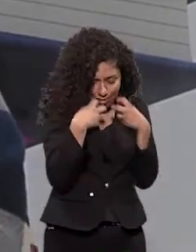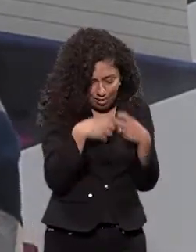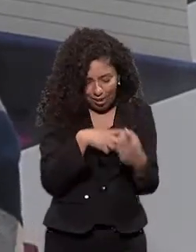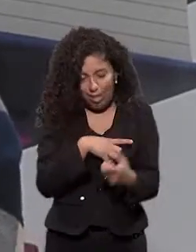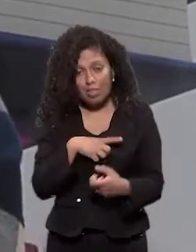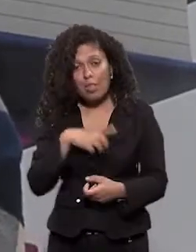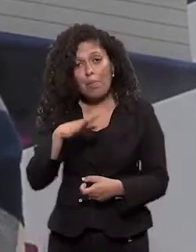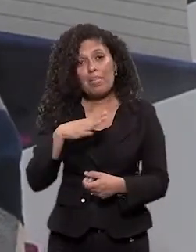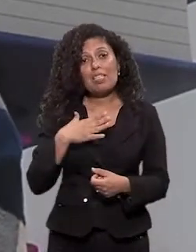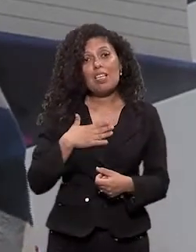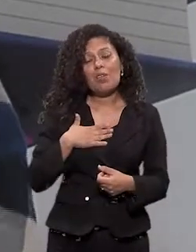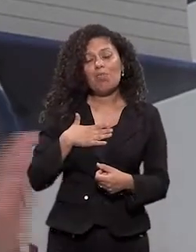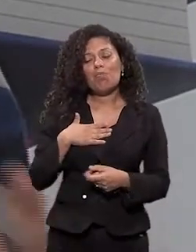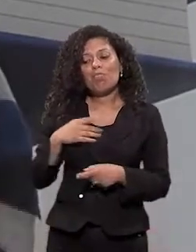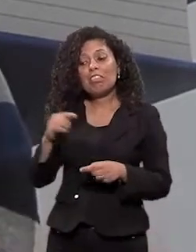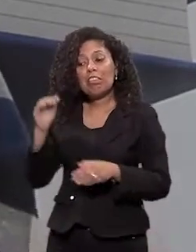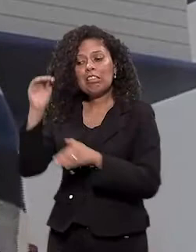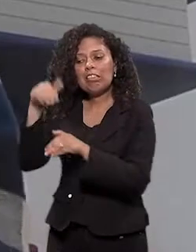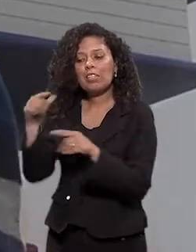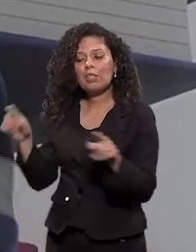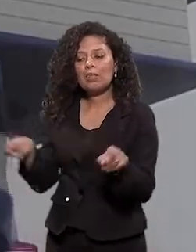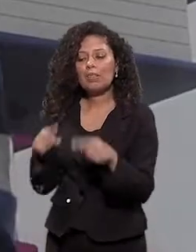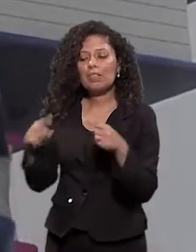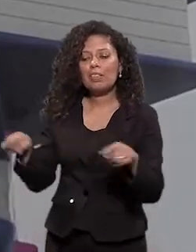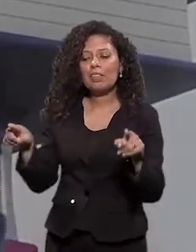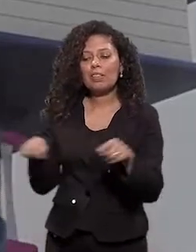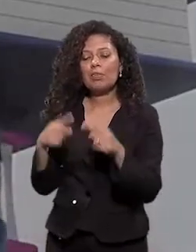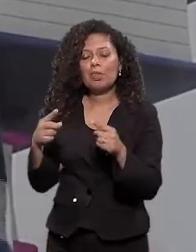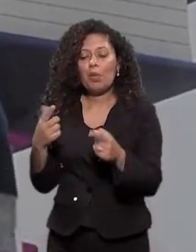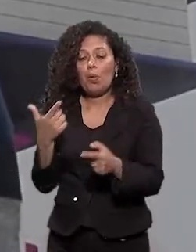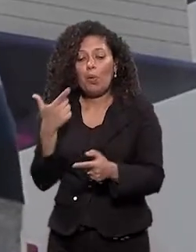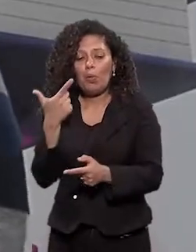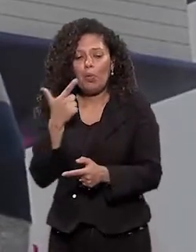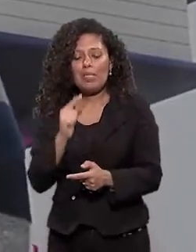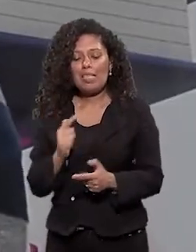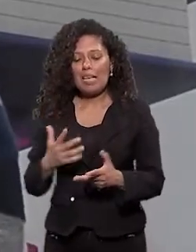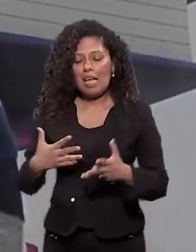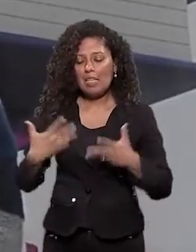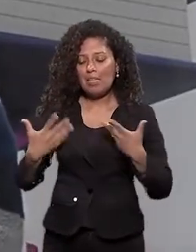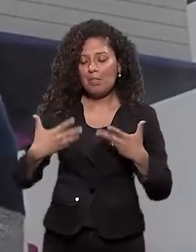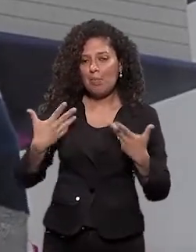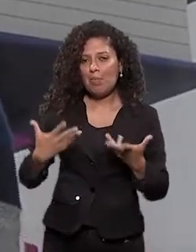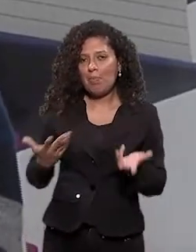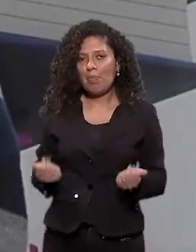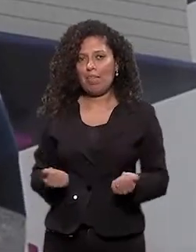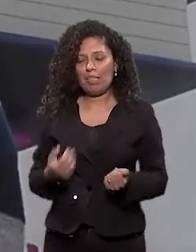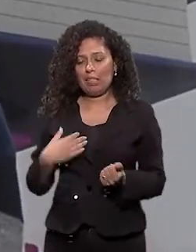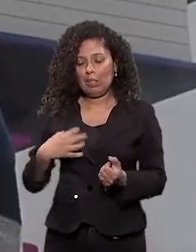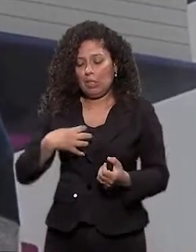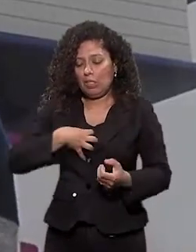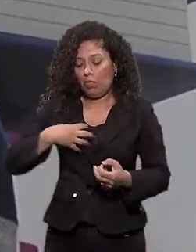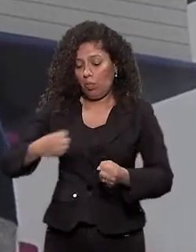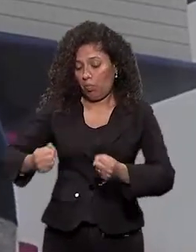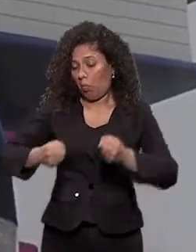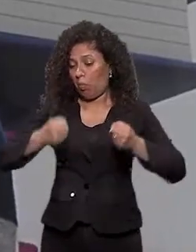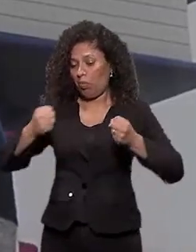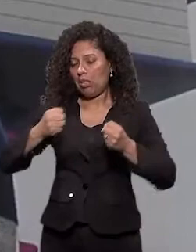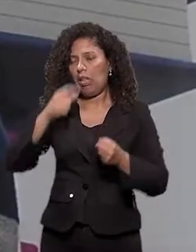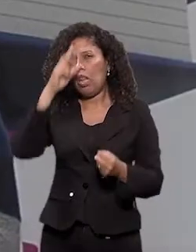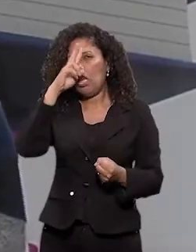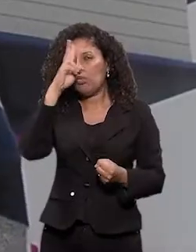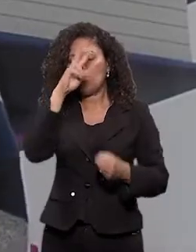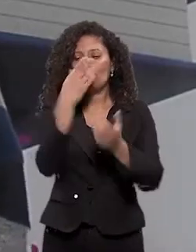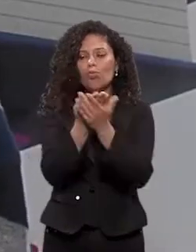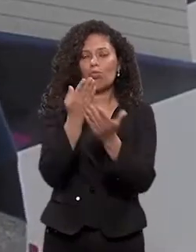a realização e algum controle do que estava acontecendo, né? Então, era a minha força também. Eu lembro que na escola,